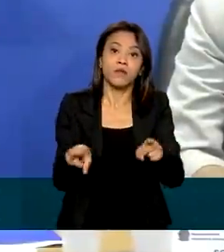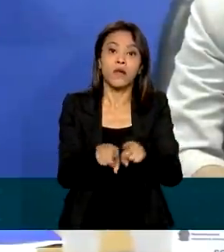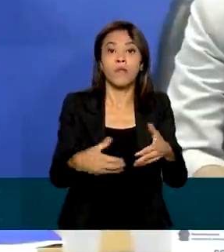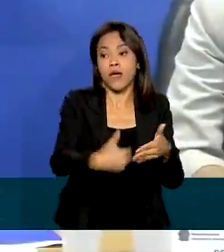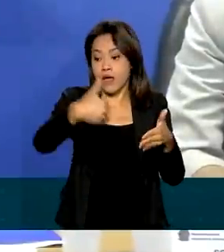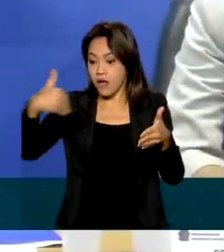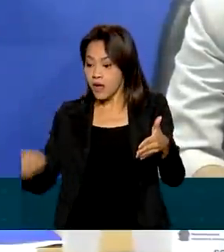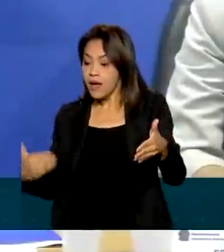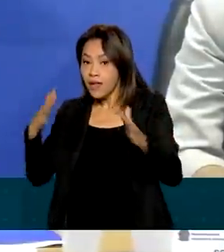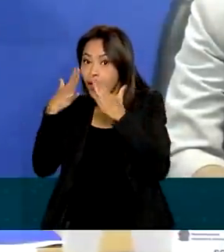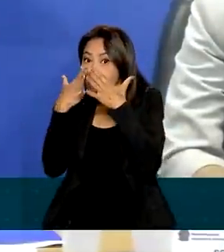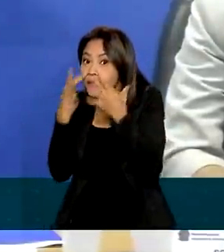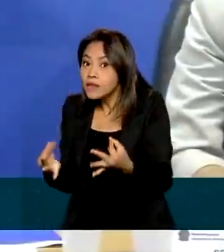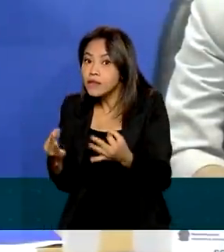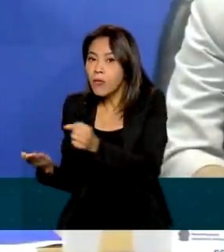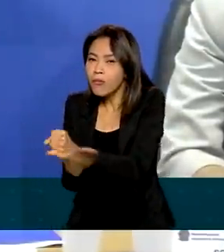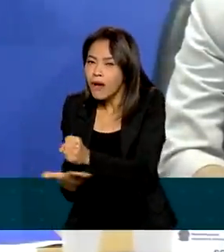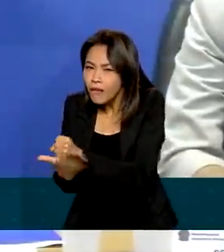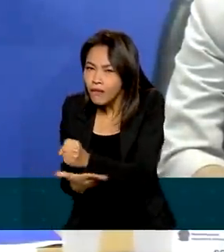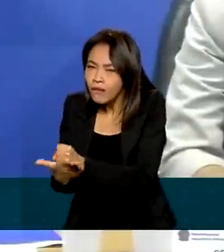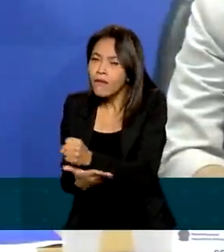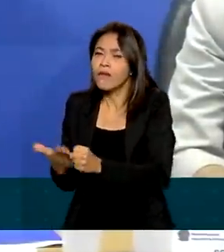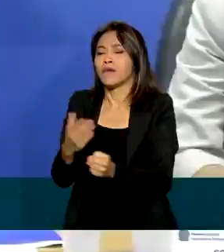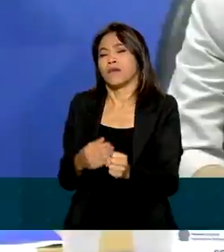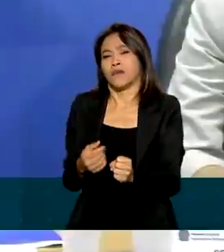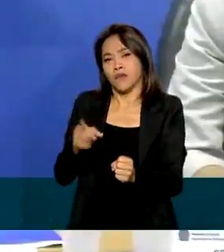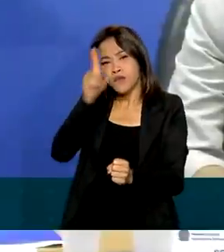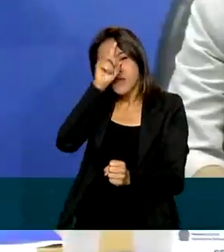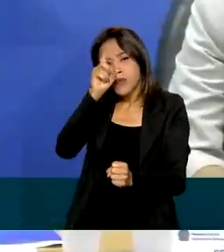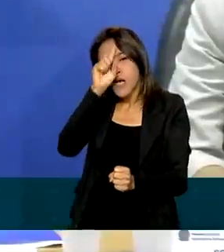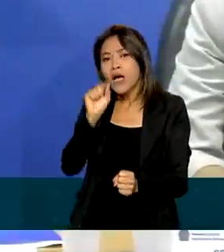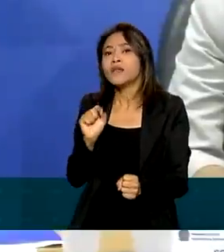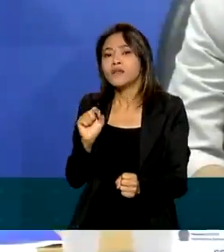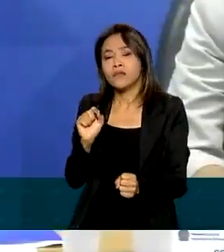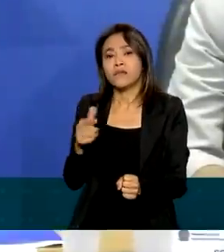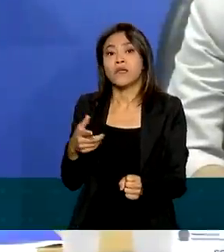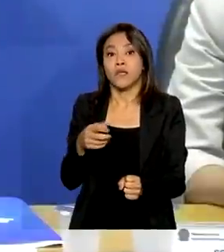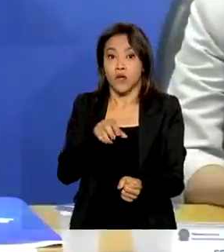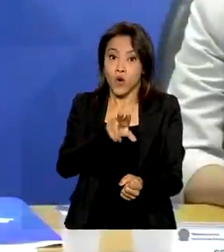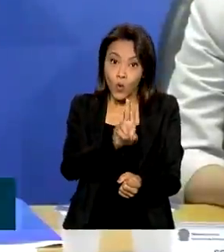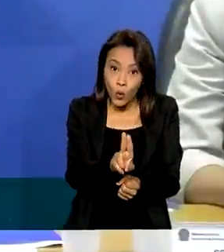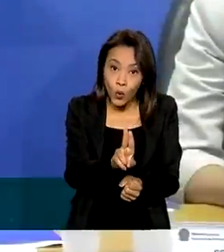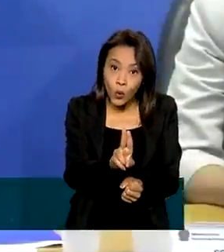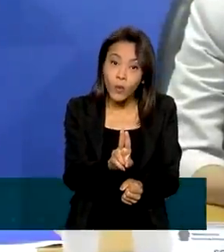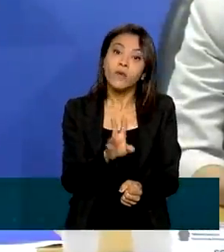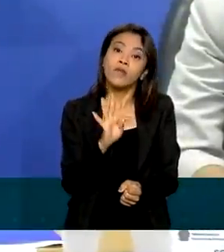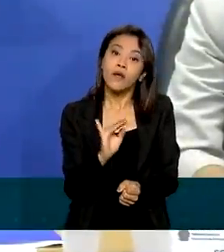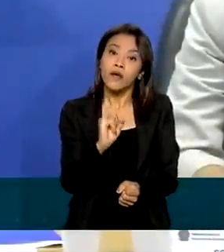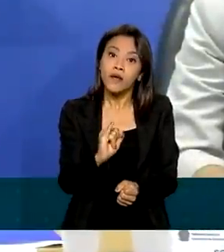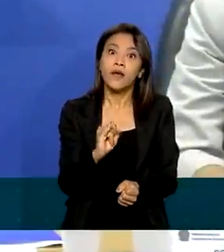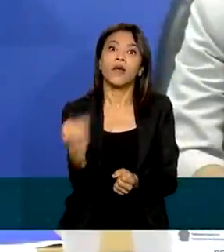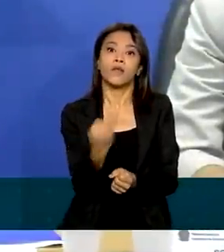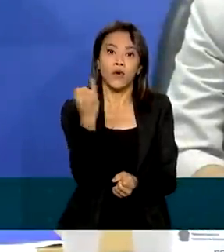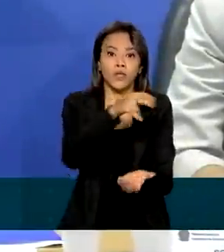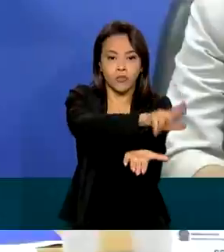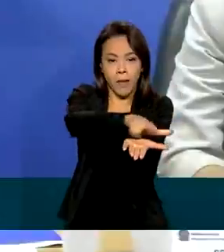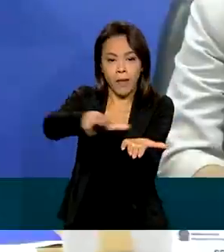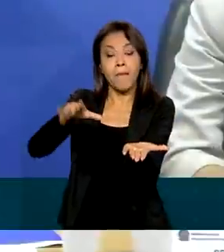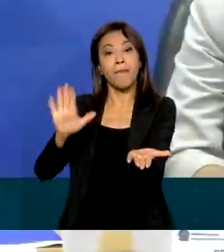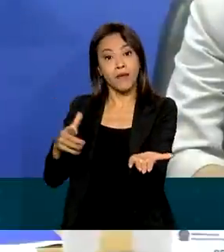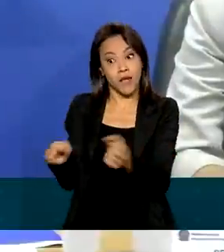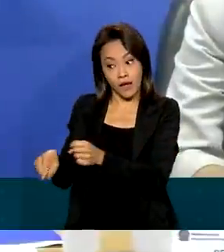atenção primária também. Os leitos de UTI são importantes, mas se nós tivermos uma atenção primária bem